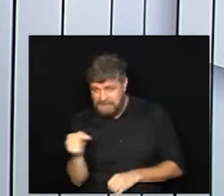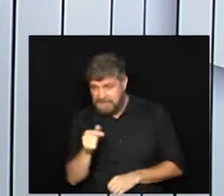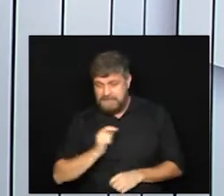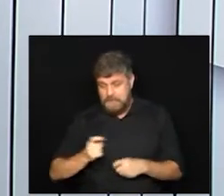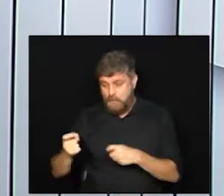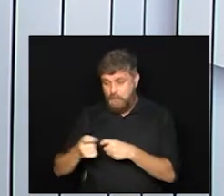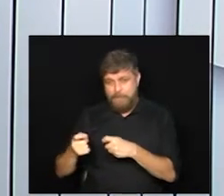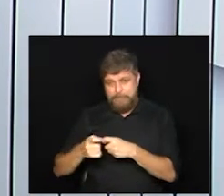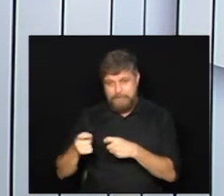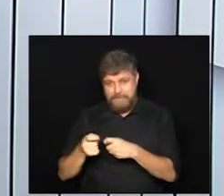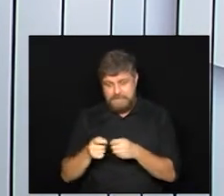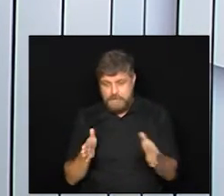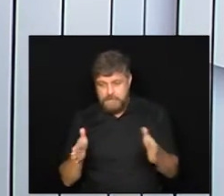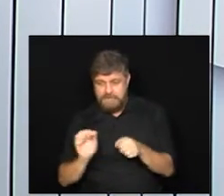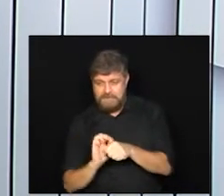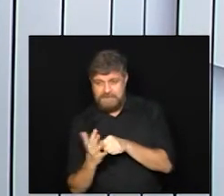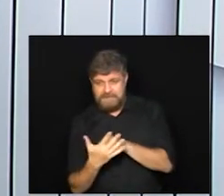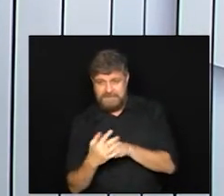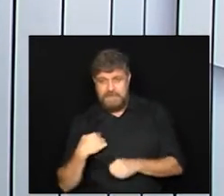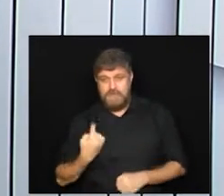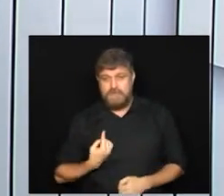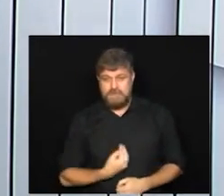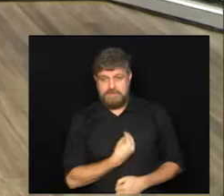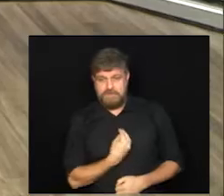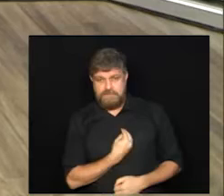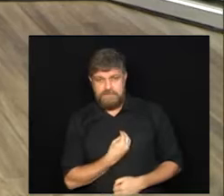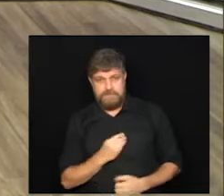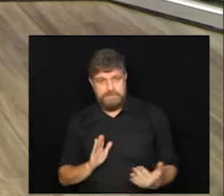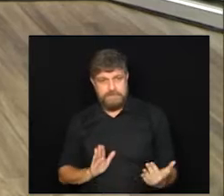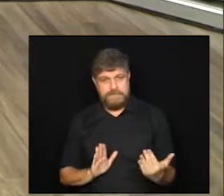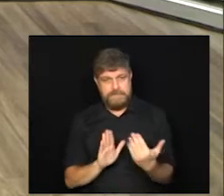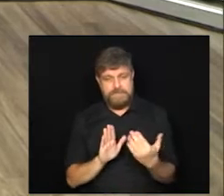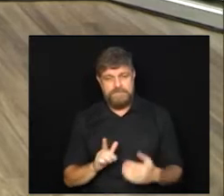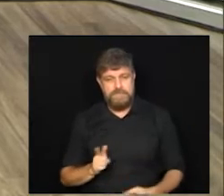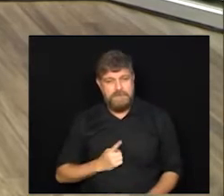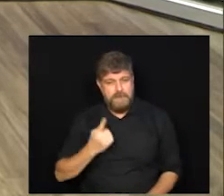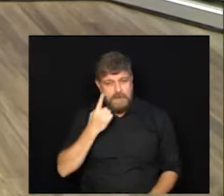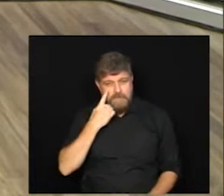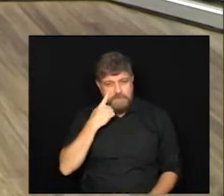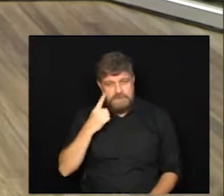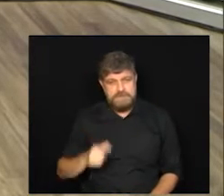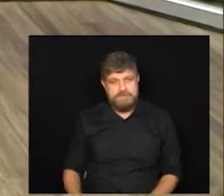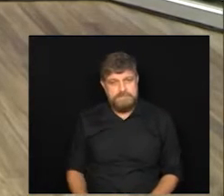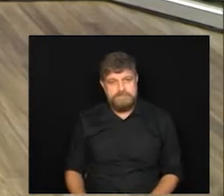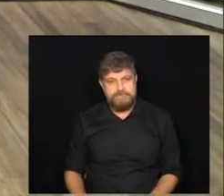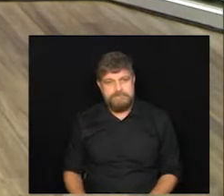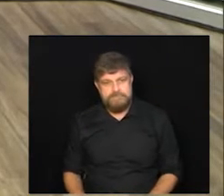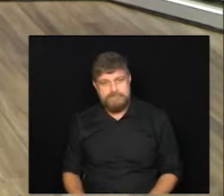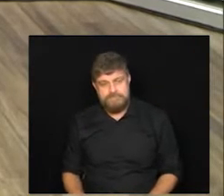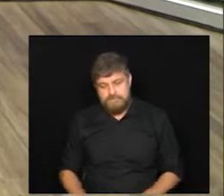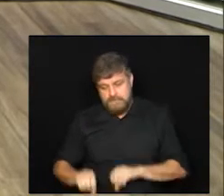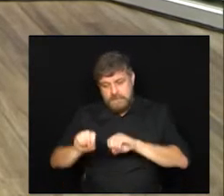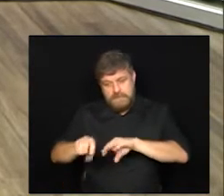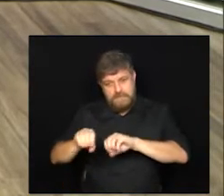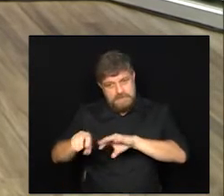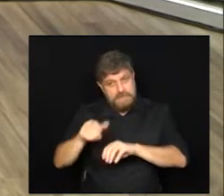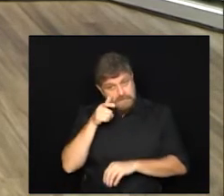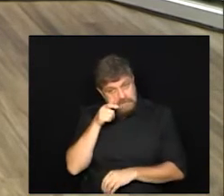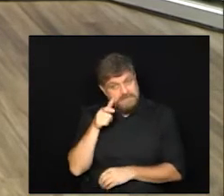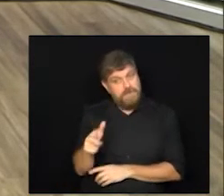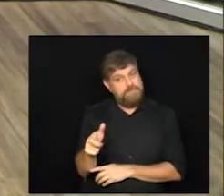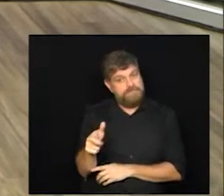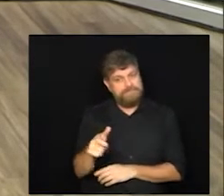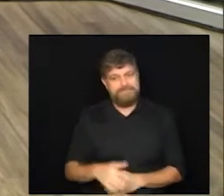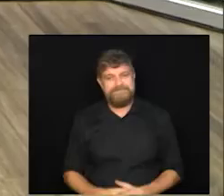médico durante a pandemia que nós estamos vivendo este é o tema de hoje do nosso quadro de olho na